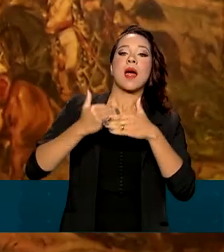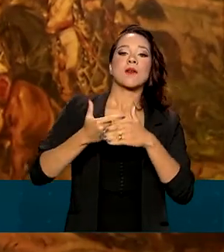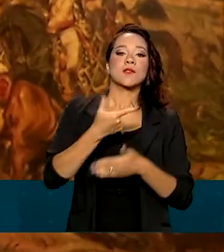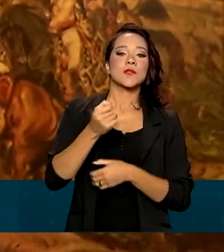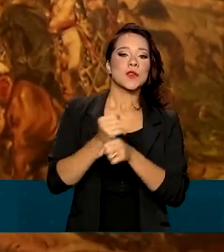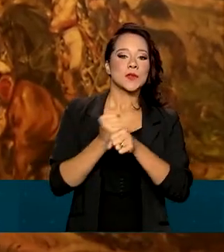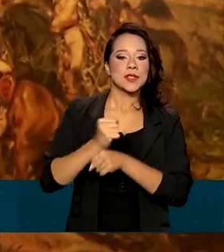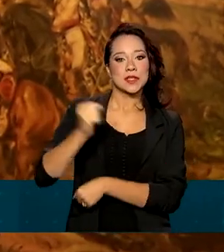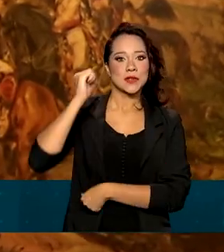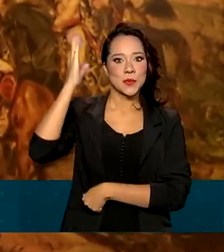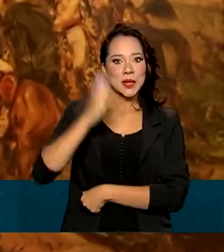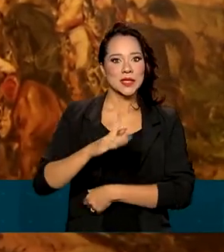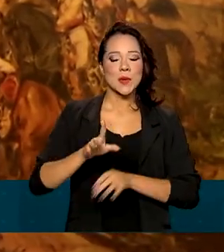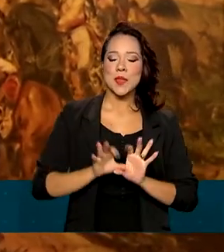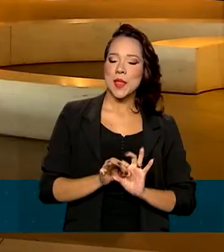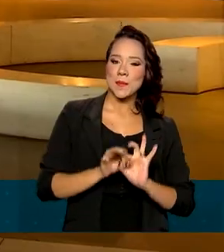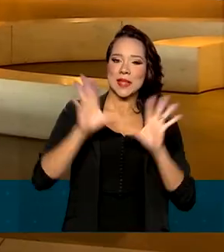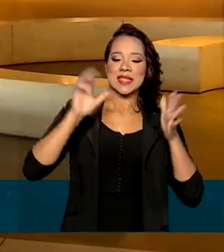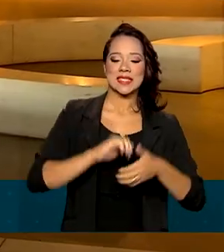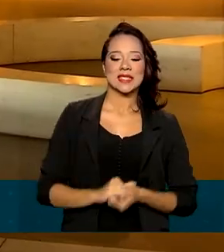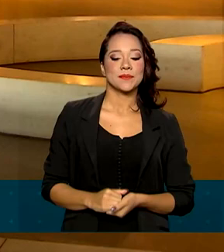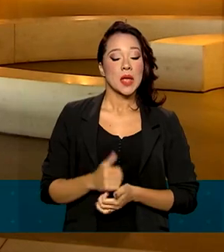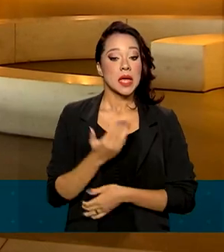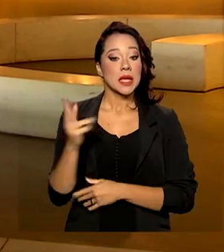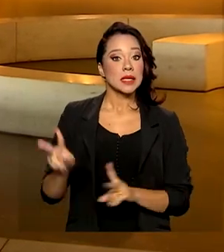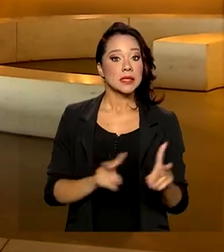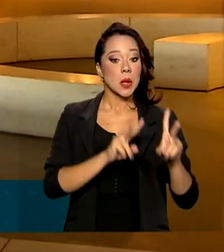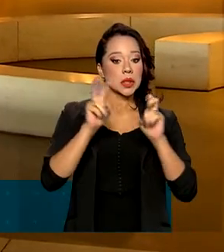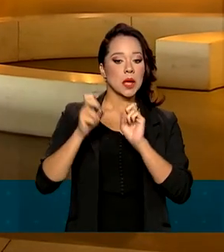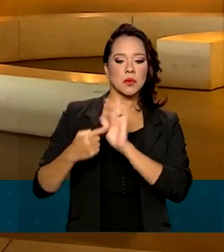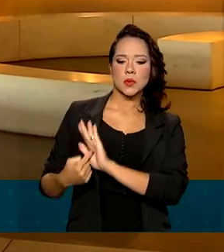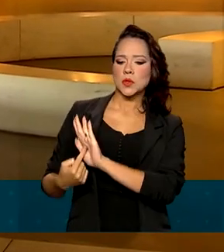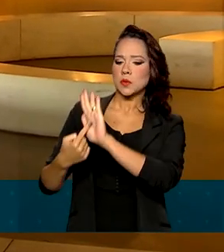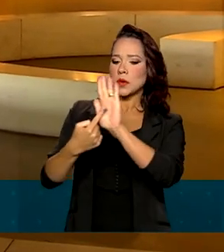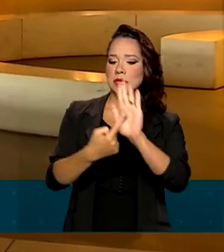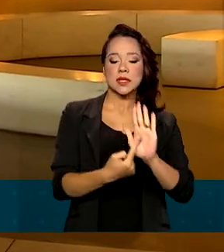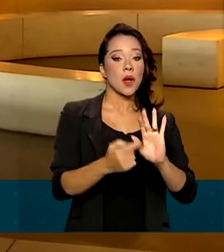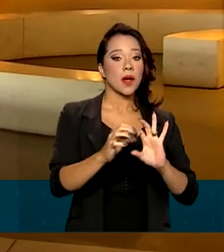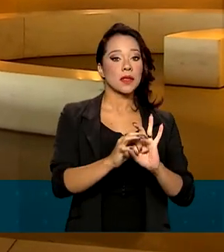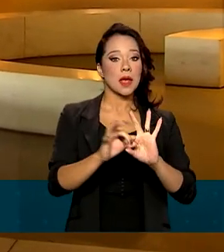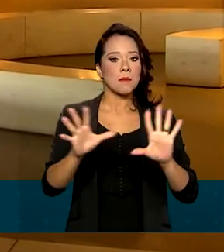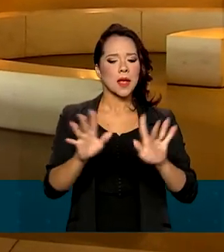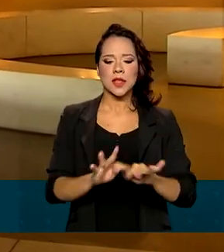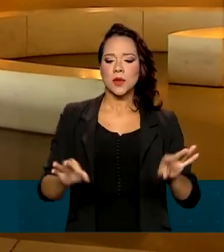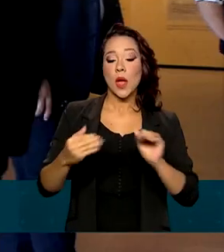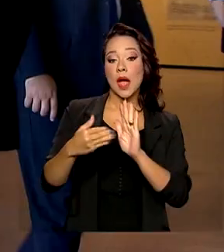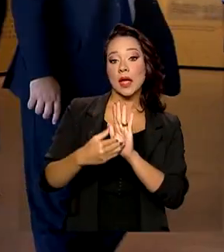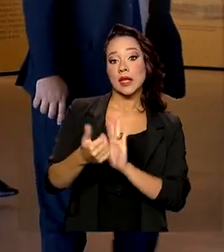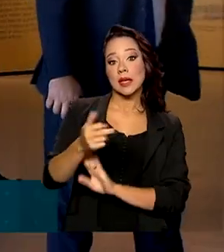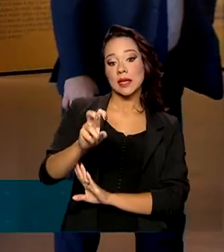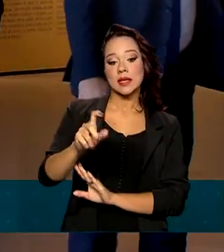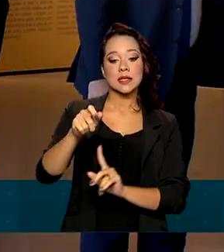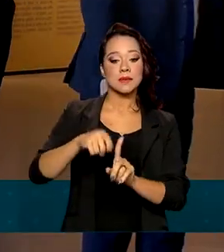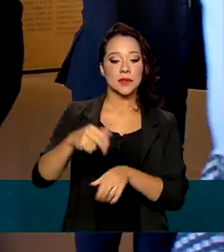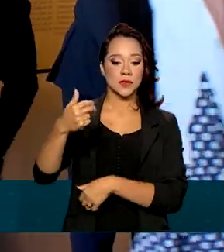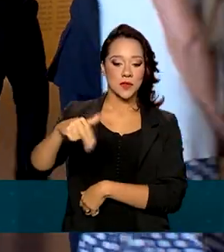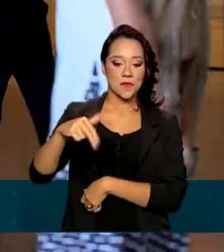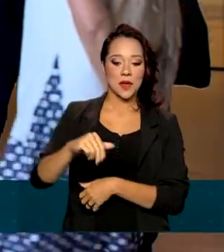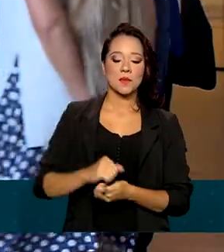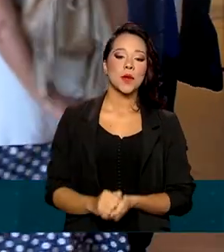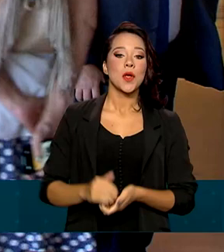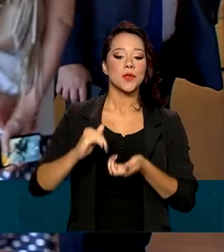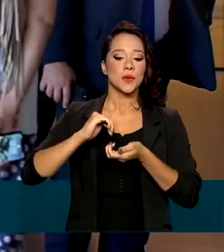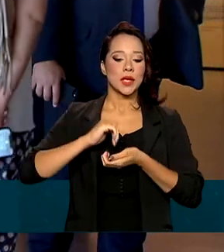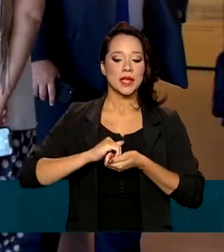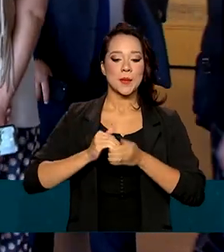anos de Brasil independente. E é este o tema de uma exposição que está aberta ao público até o dia 15 de novembro no